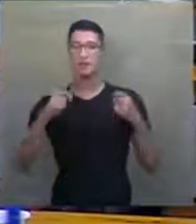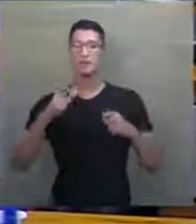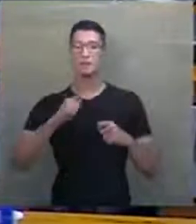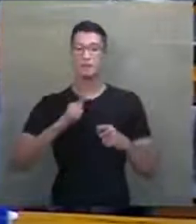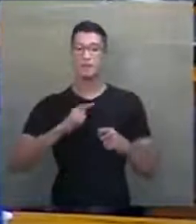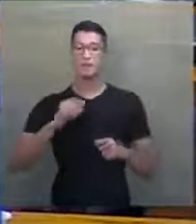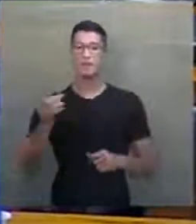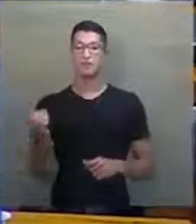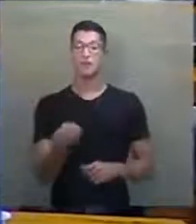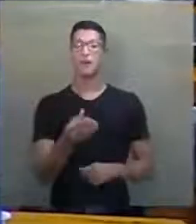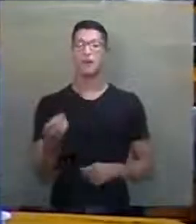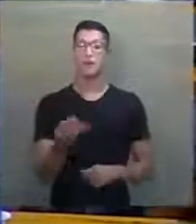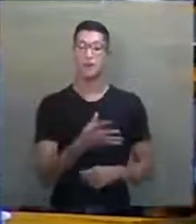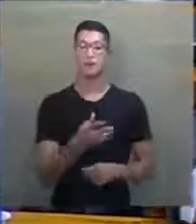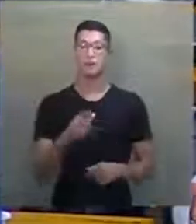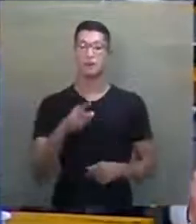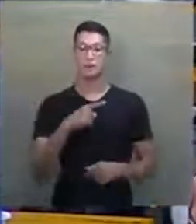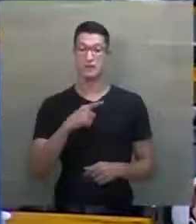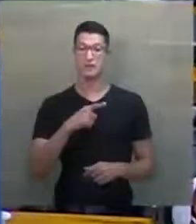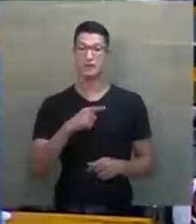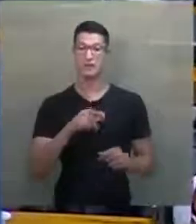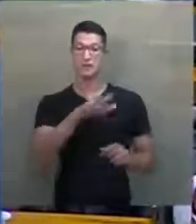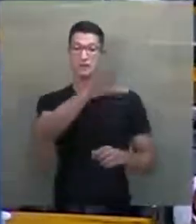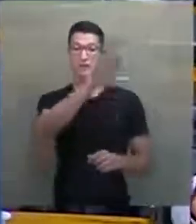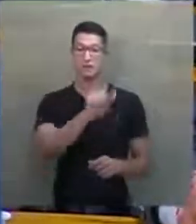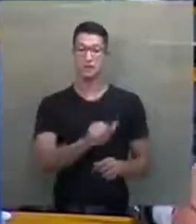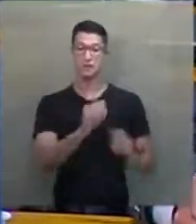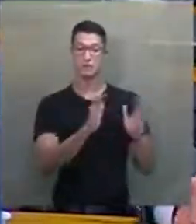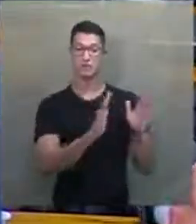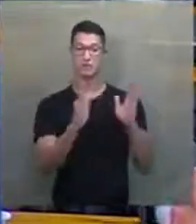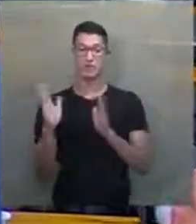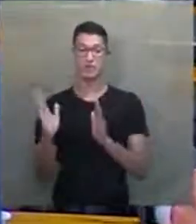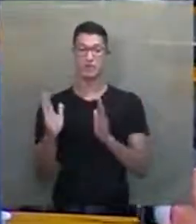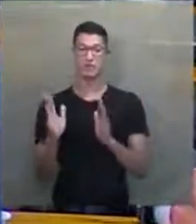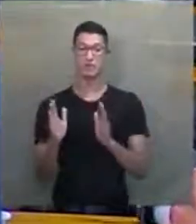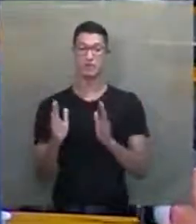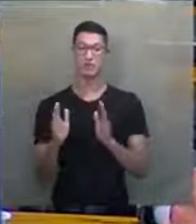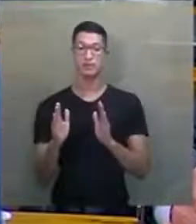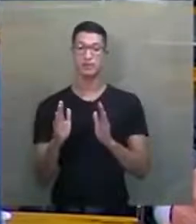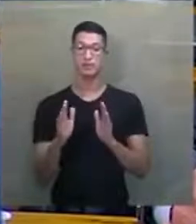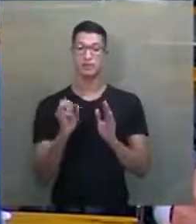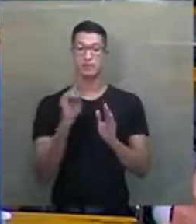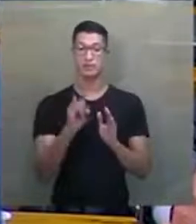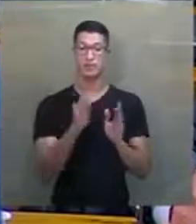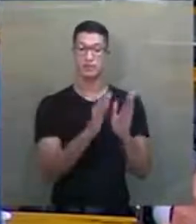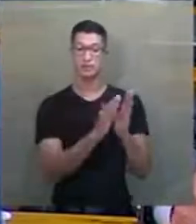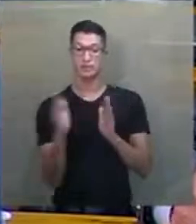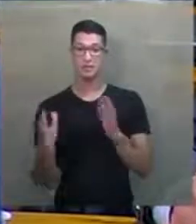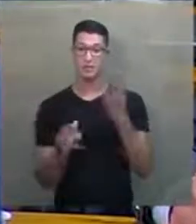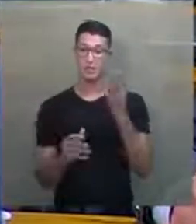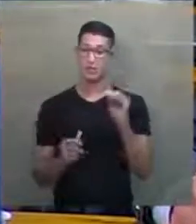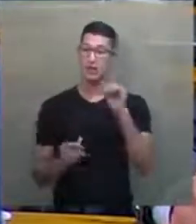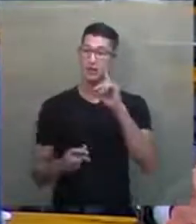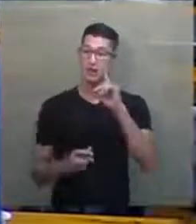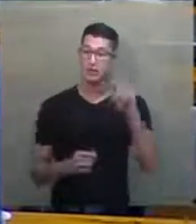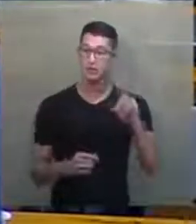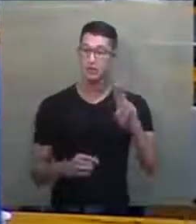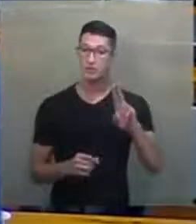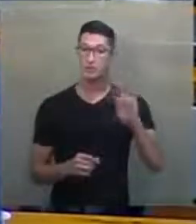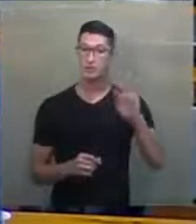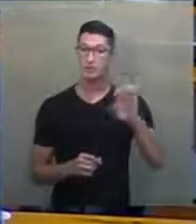haver uma nova designação de prazo e, se decorridos forem 40 dias,